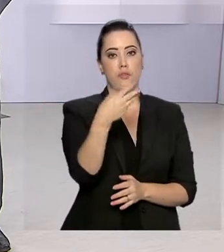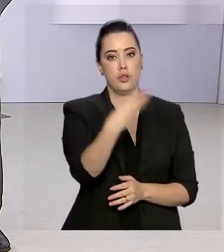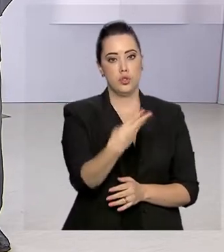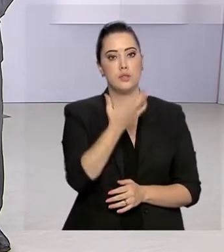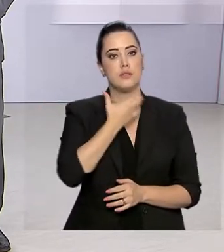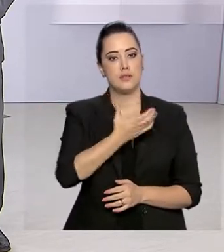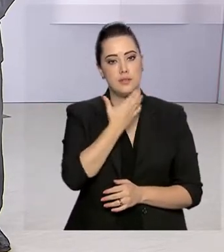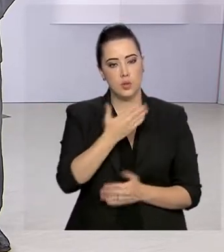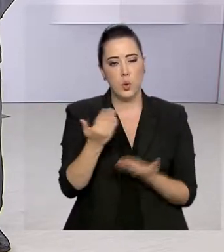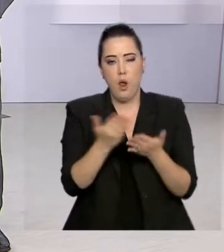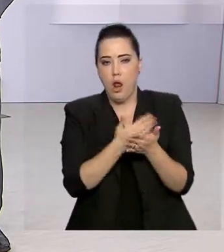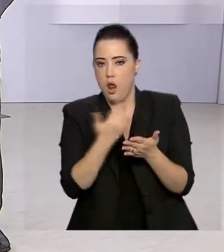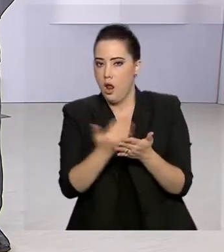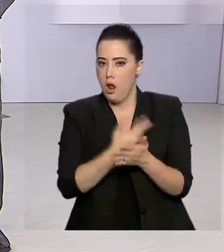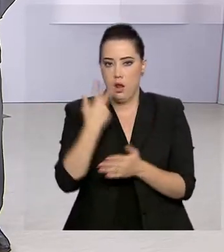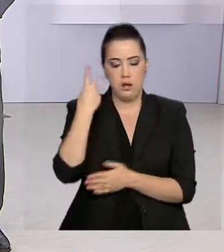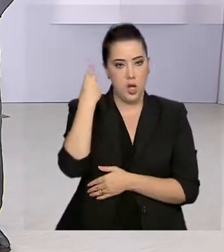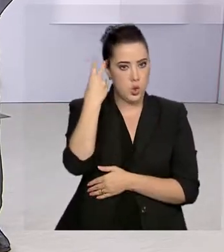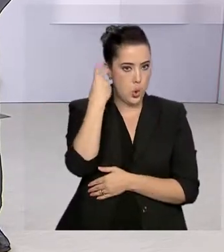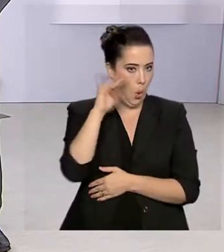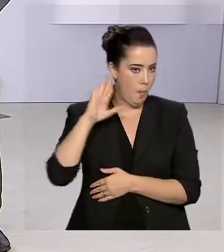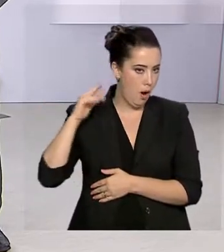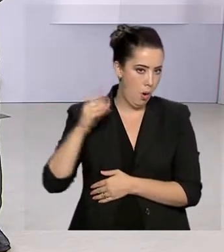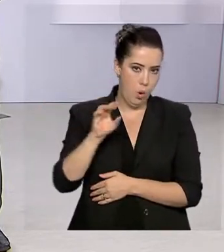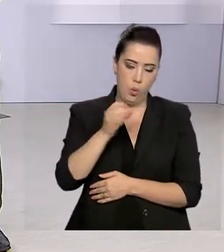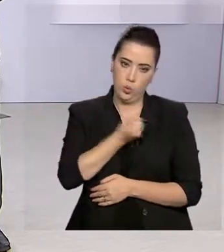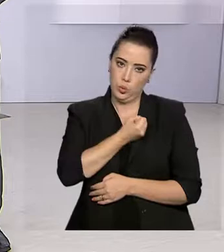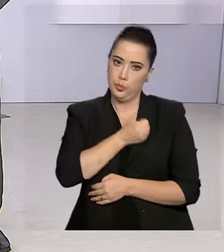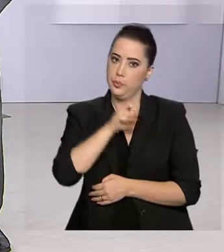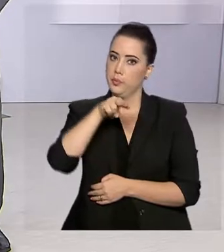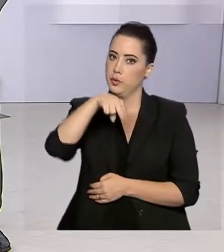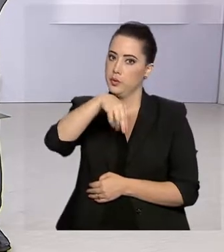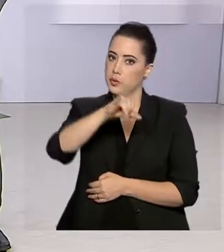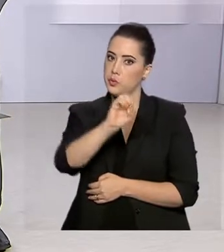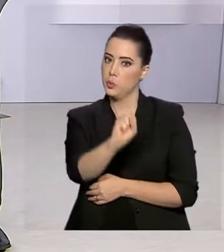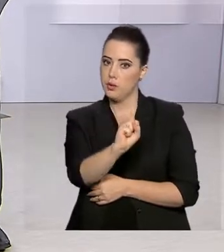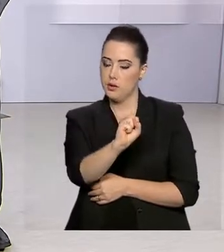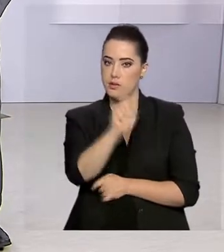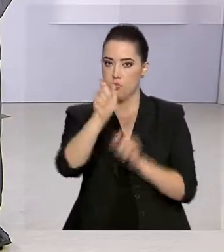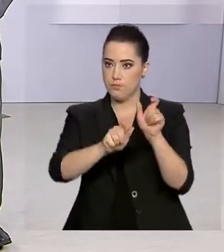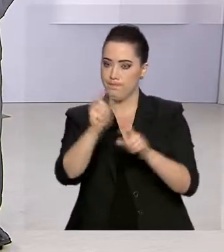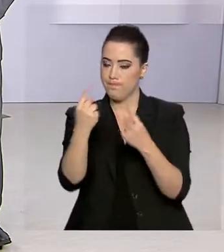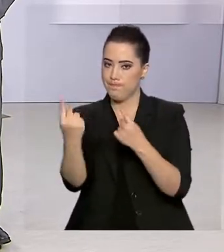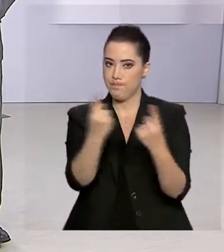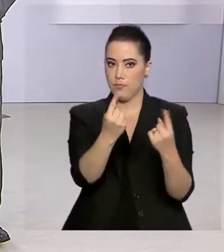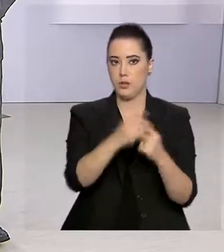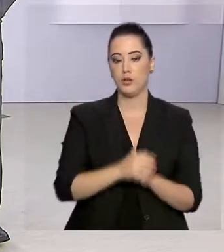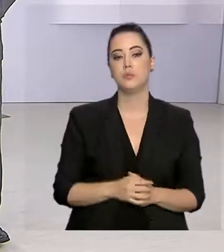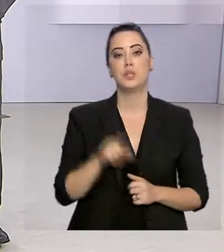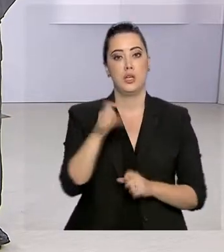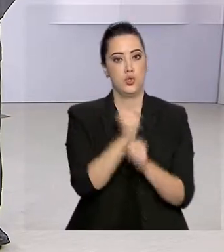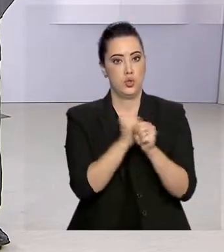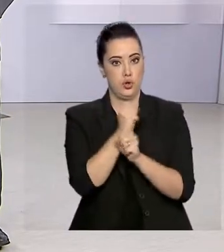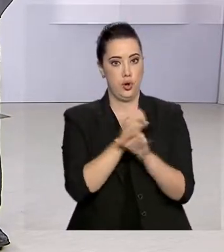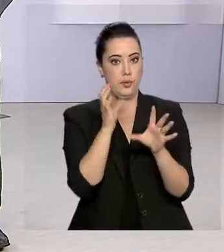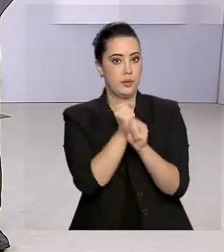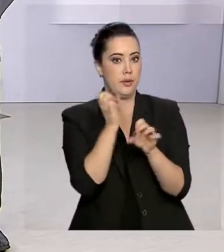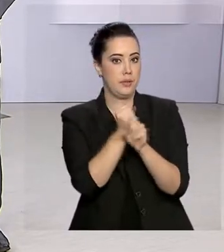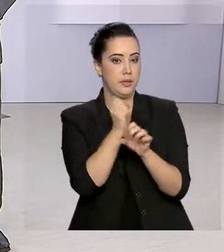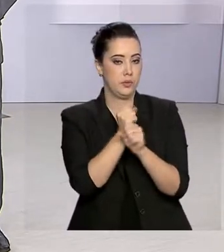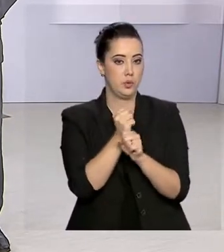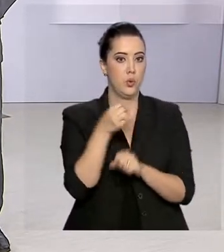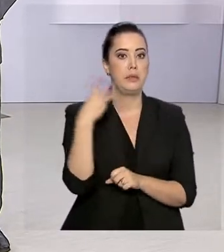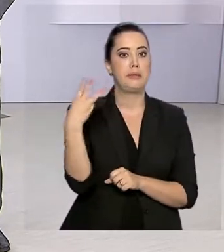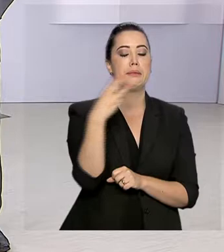dezembro e o calendário segue conforme o número do NIS do beneficiário. No ano, o Bolsa Família fechou o orçamento em R$